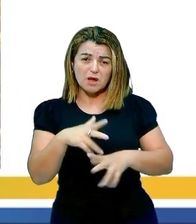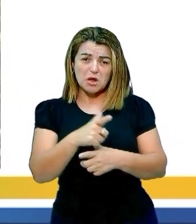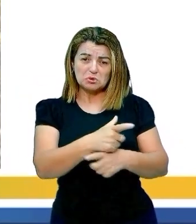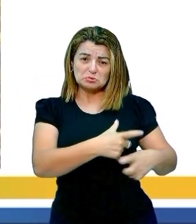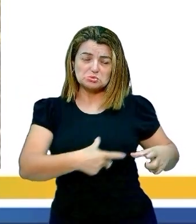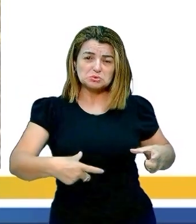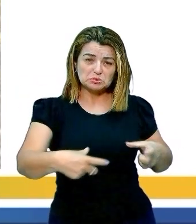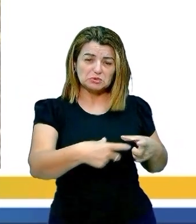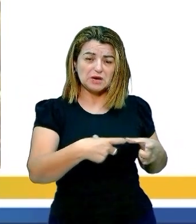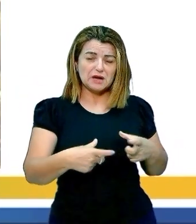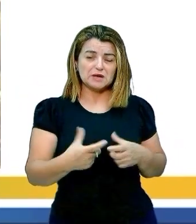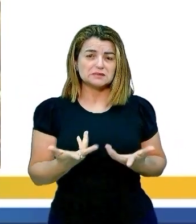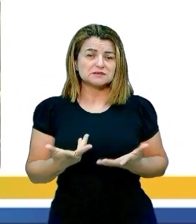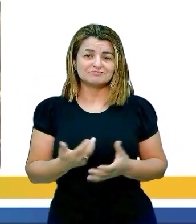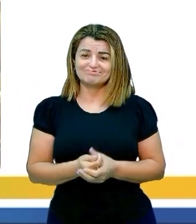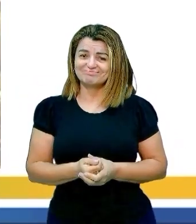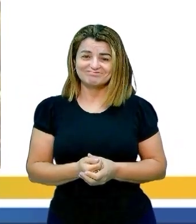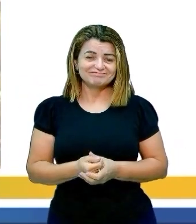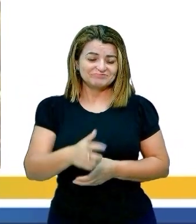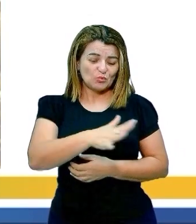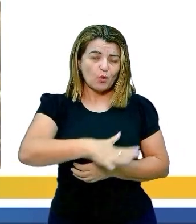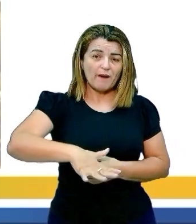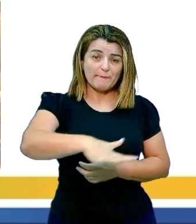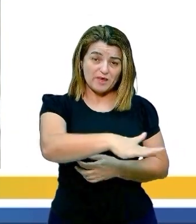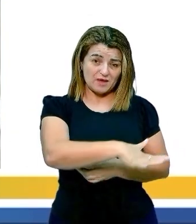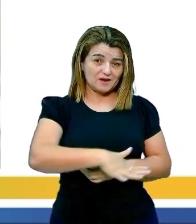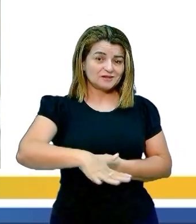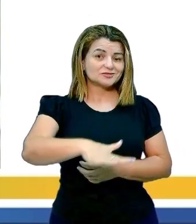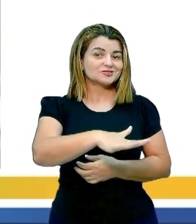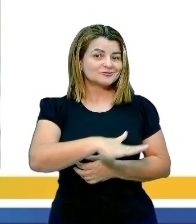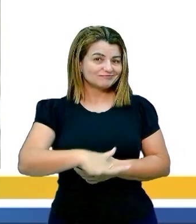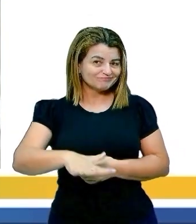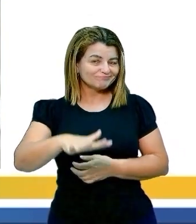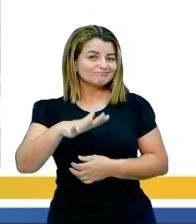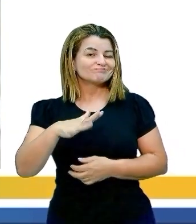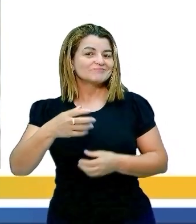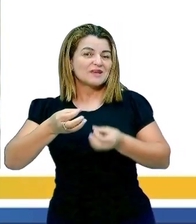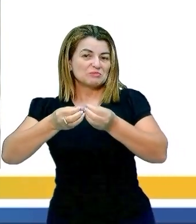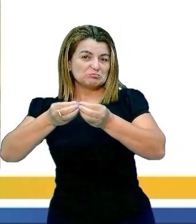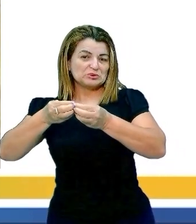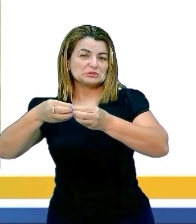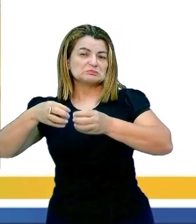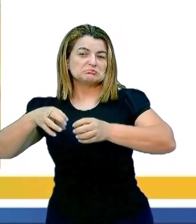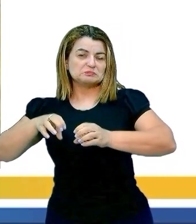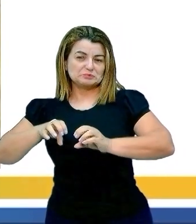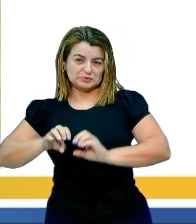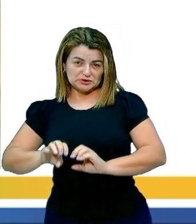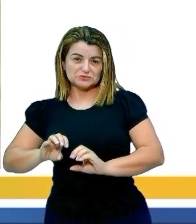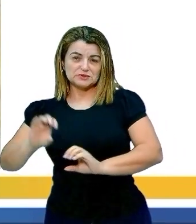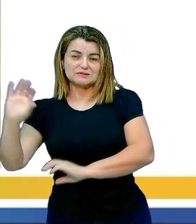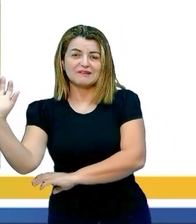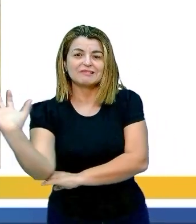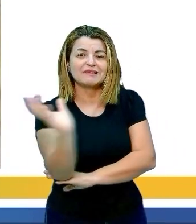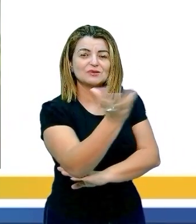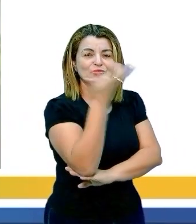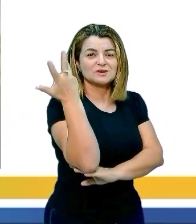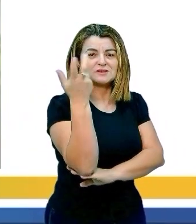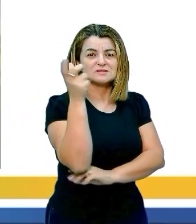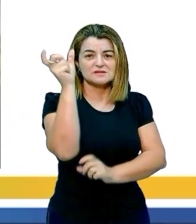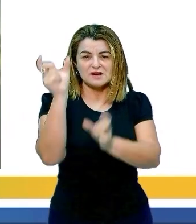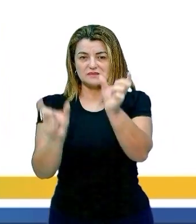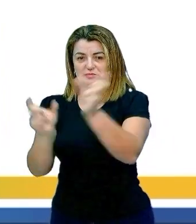tampinhas, lançadas no ambiente, e isso aí provoca uma série de danos à natureza.